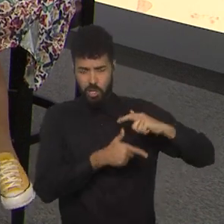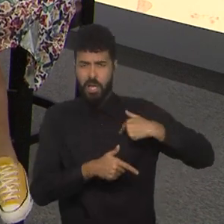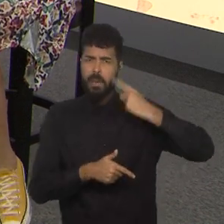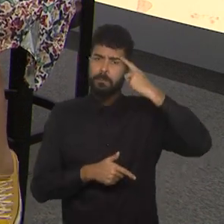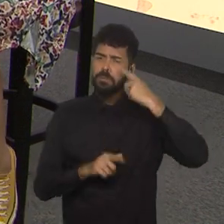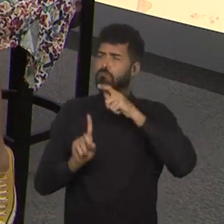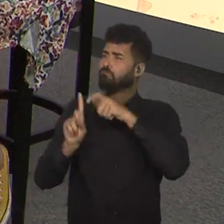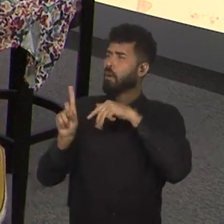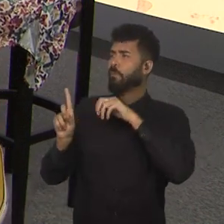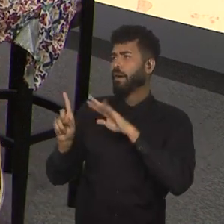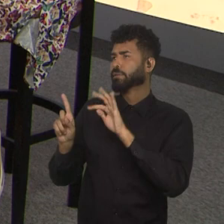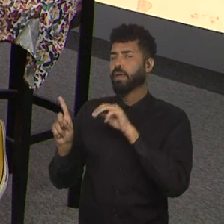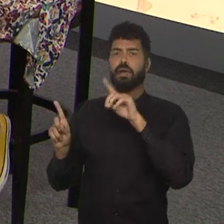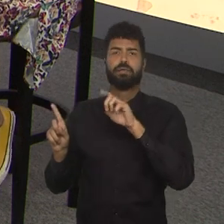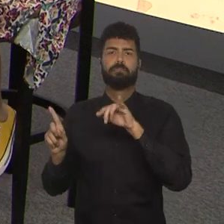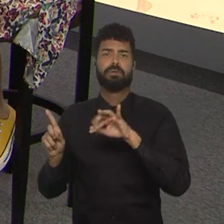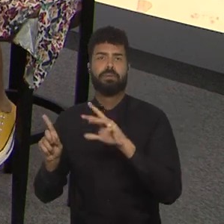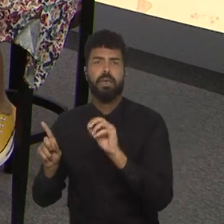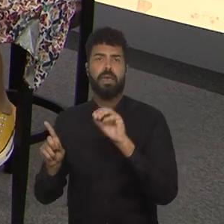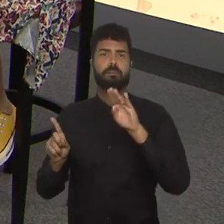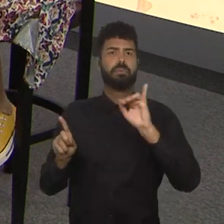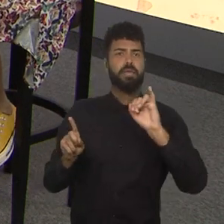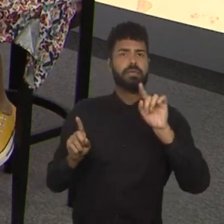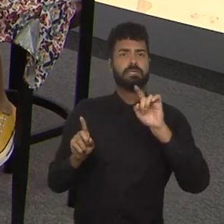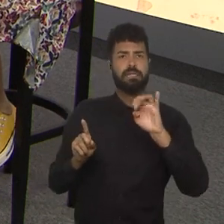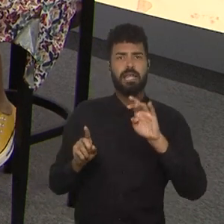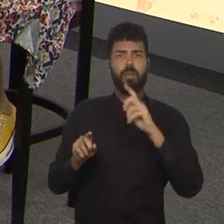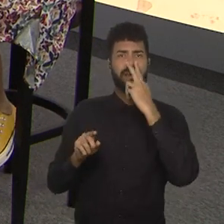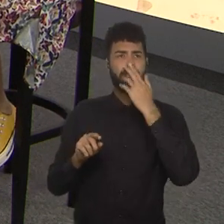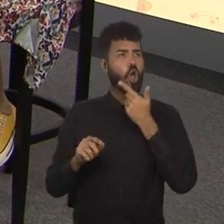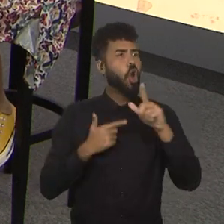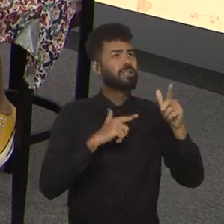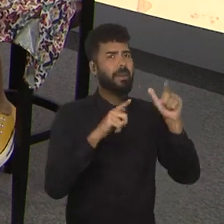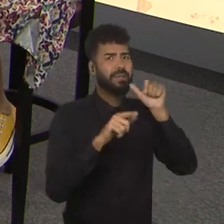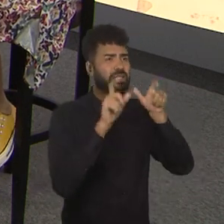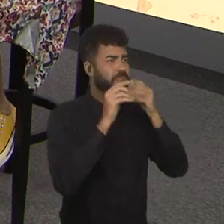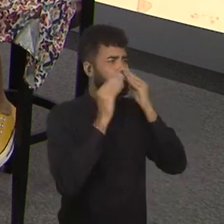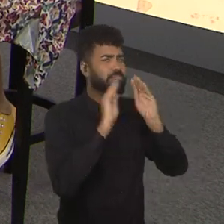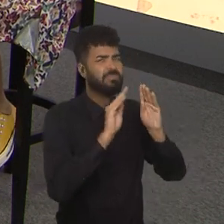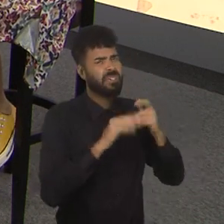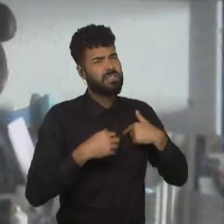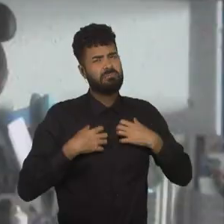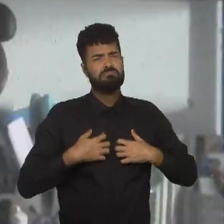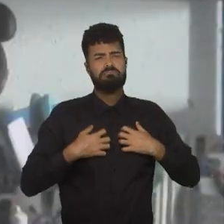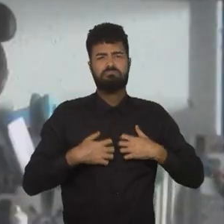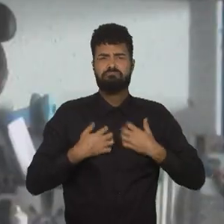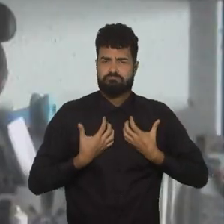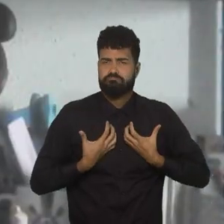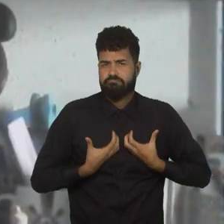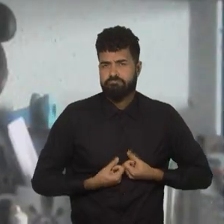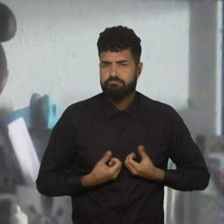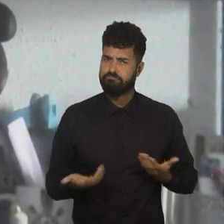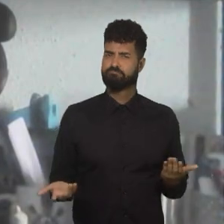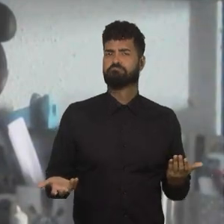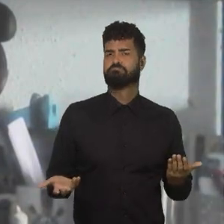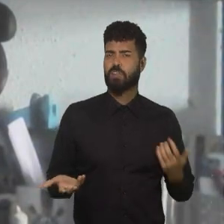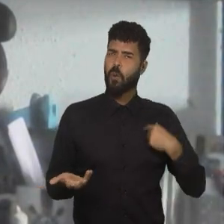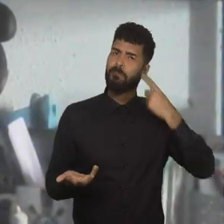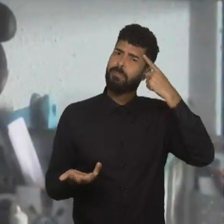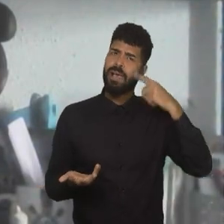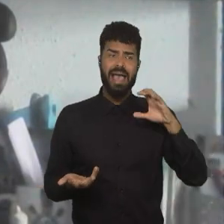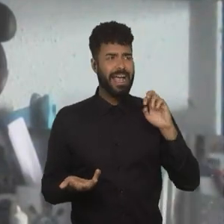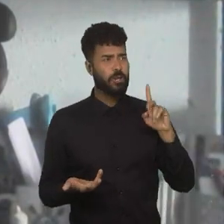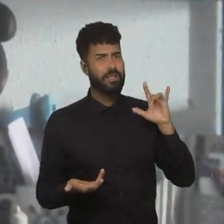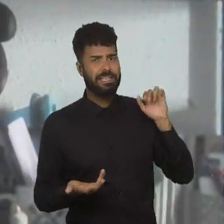Marta, Debinha e a Biazana Herá, como se as outras não fossem nada, eu fico meio chateadinha, eu fico um pouco chateadinha, porque eu acho que a